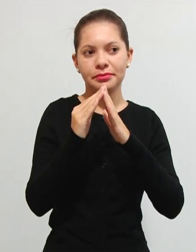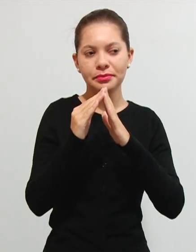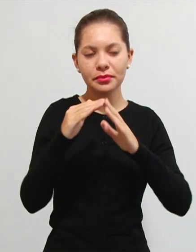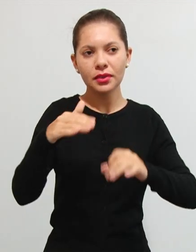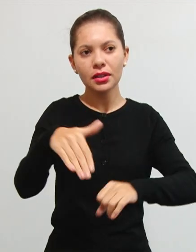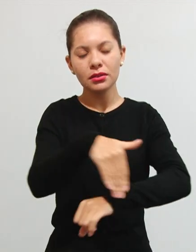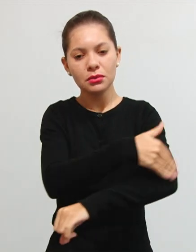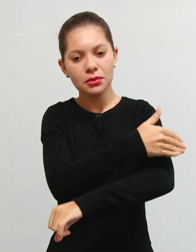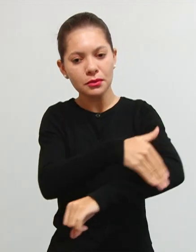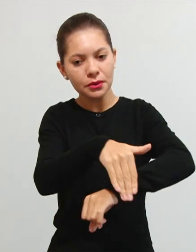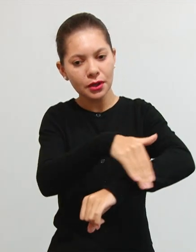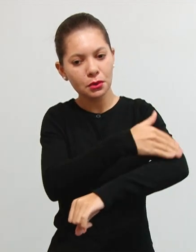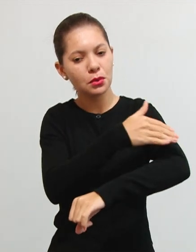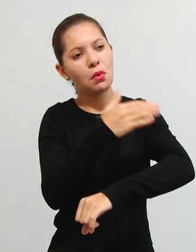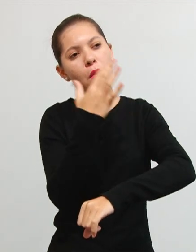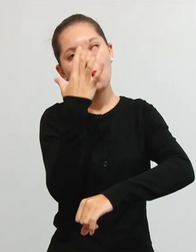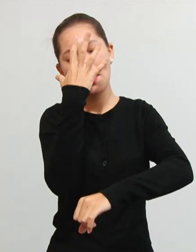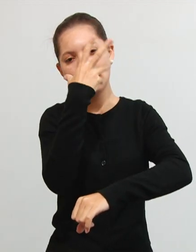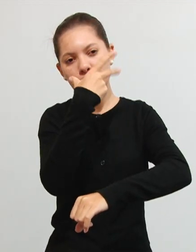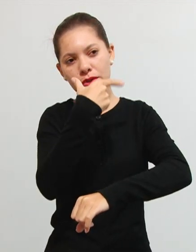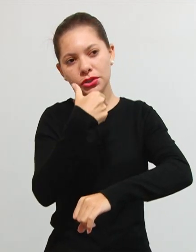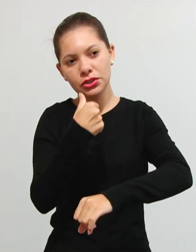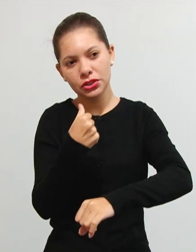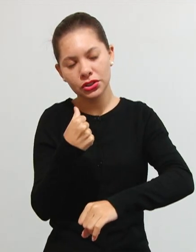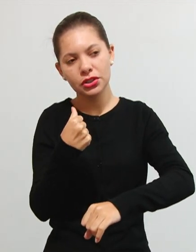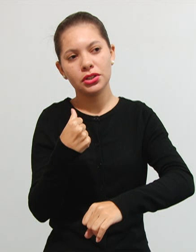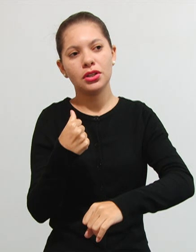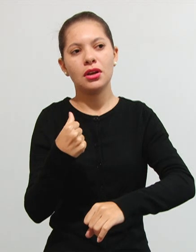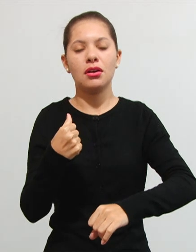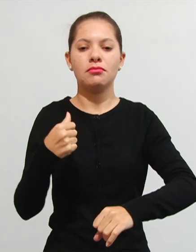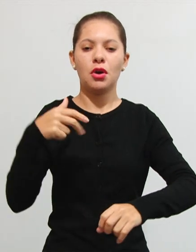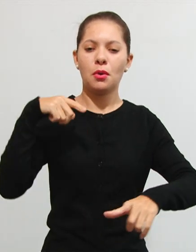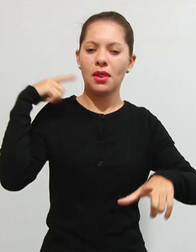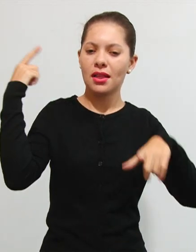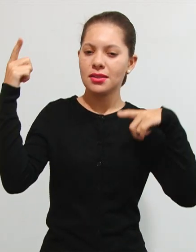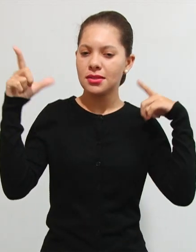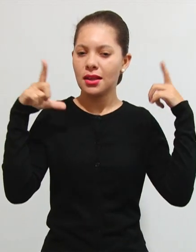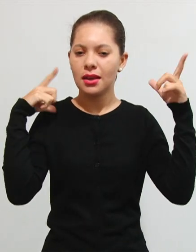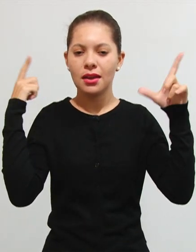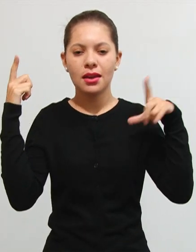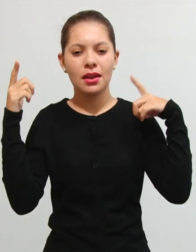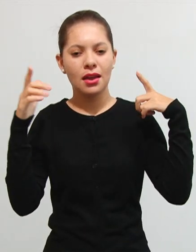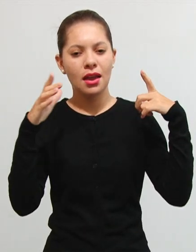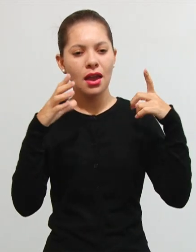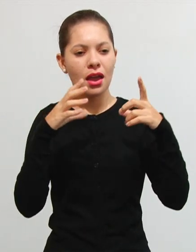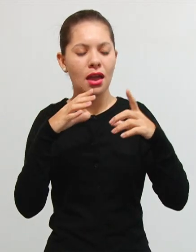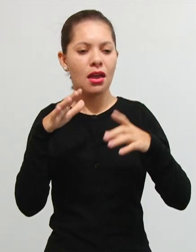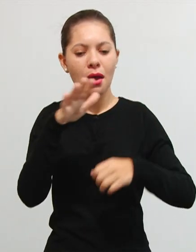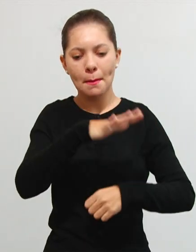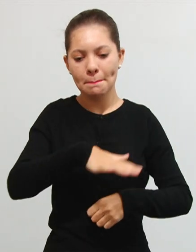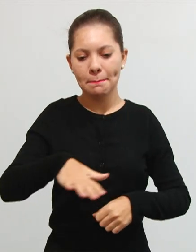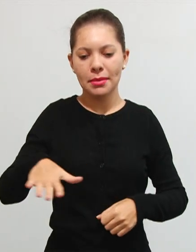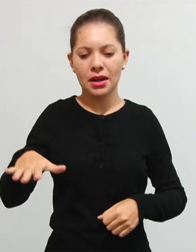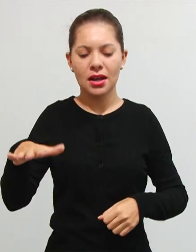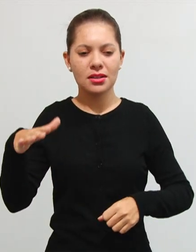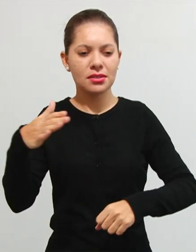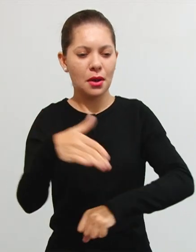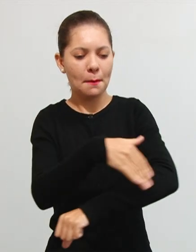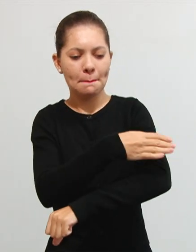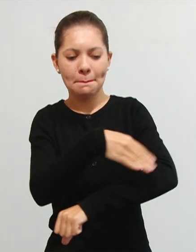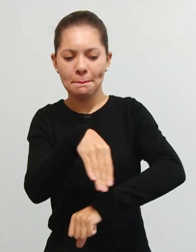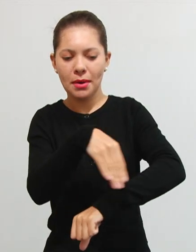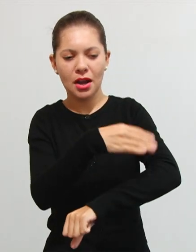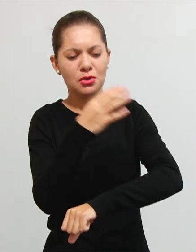asfalto ali construiu uma praça pública que tornou aquele bairro maravilhoso ali um